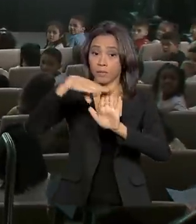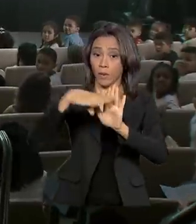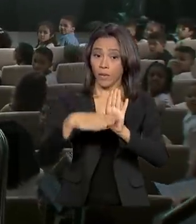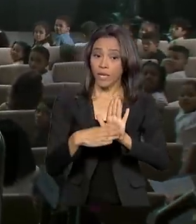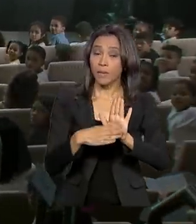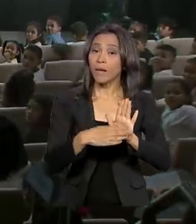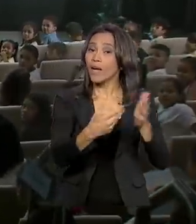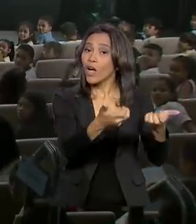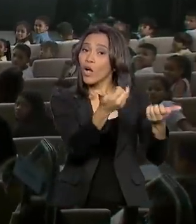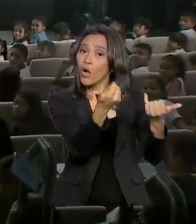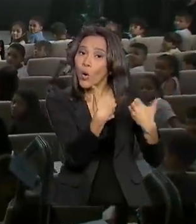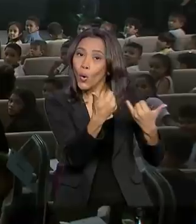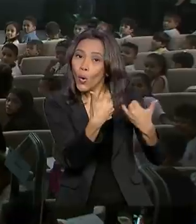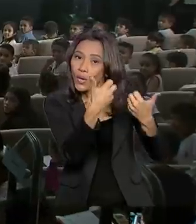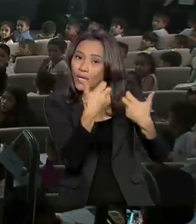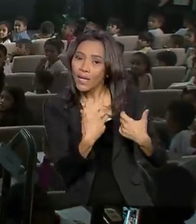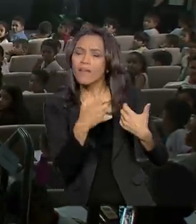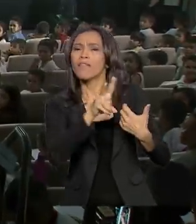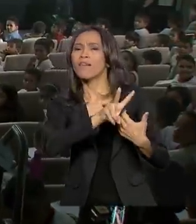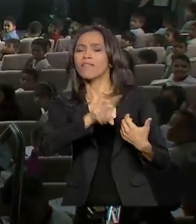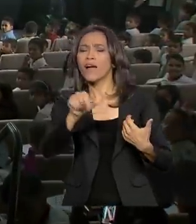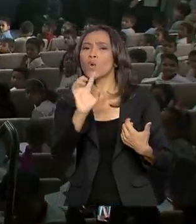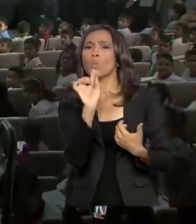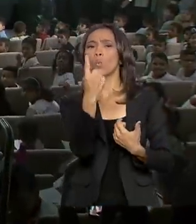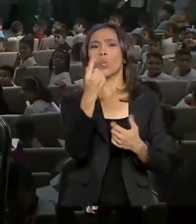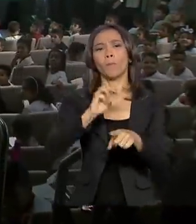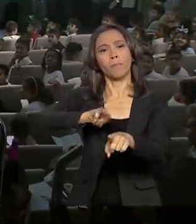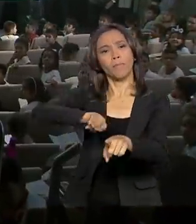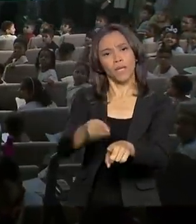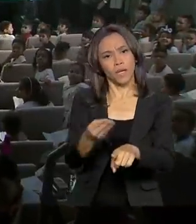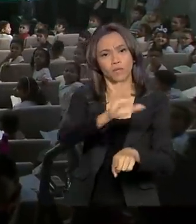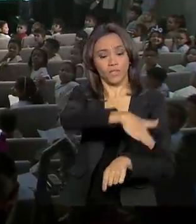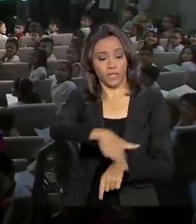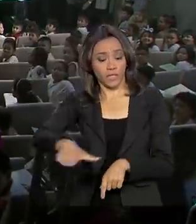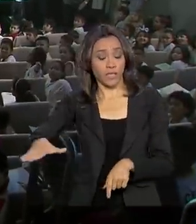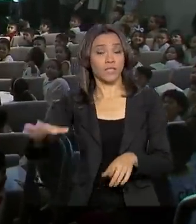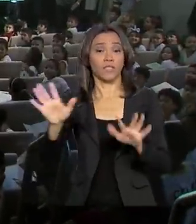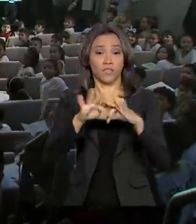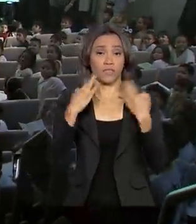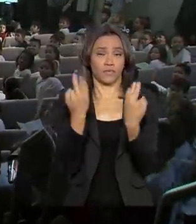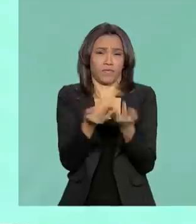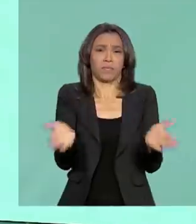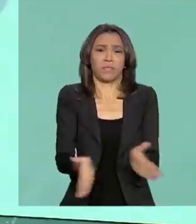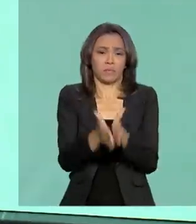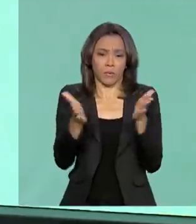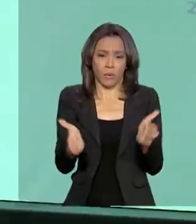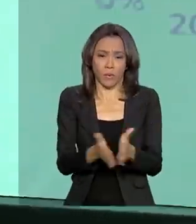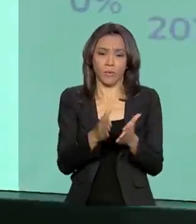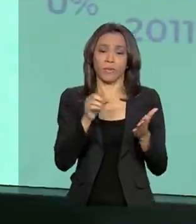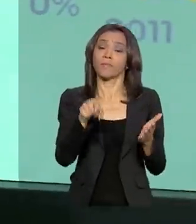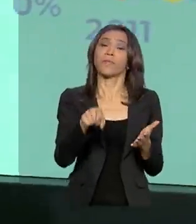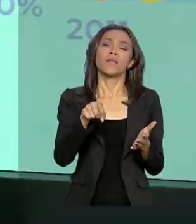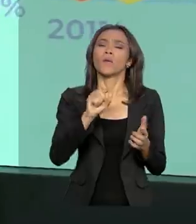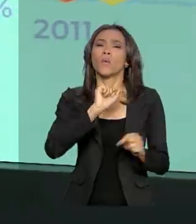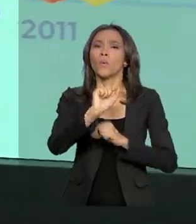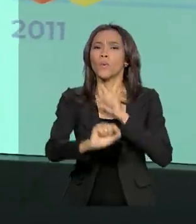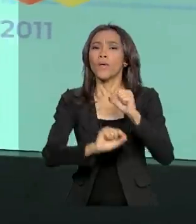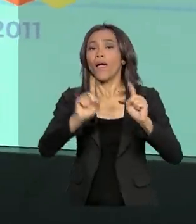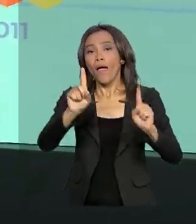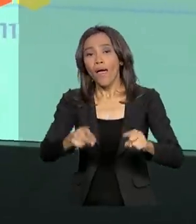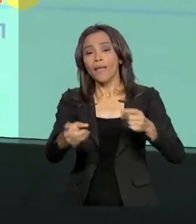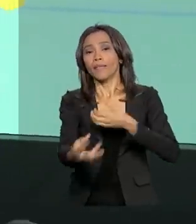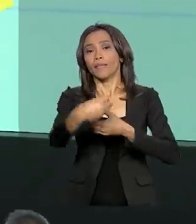Pra Mim vai beneficiar um milhão de crianças brasileiras de famílias de baixa renda. A iniciativa faz parte da